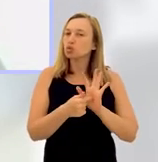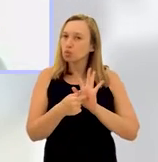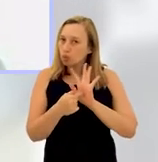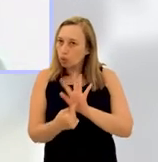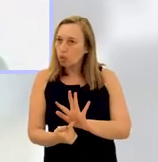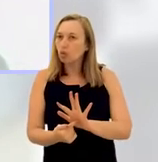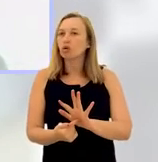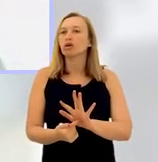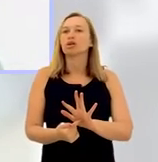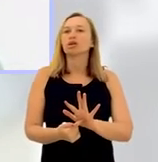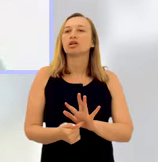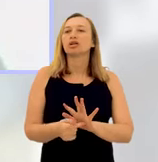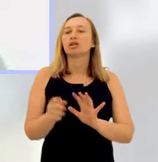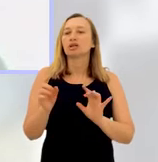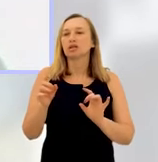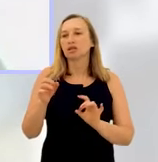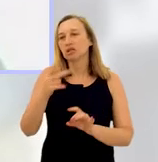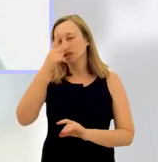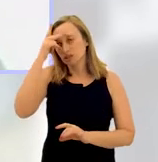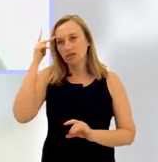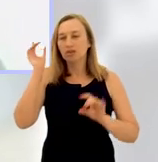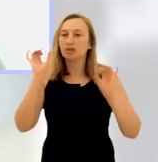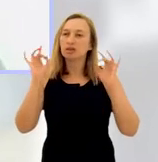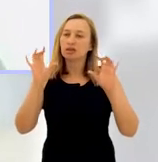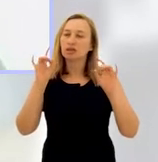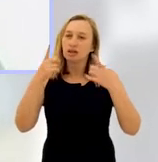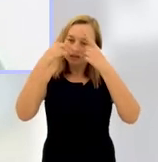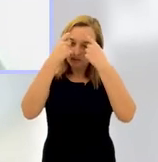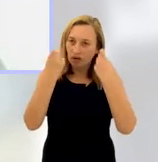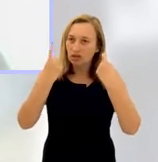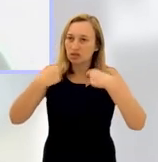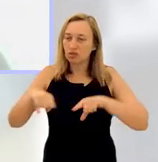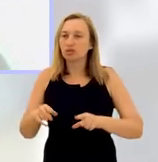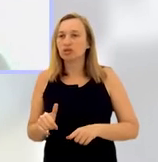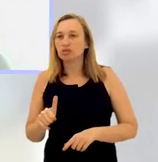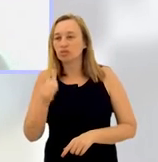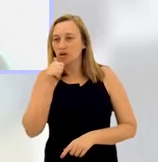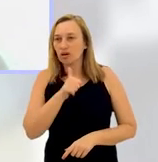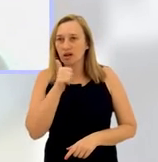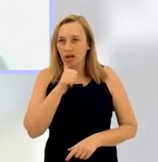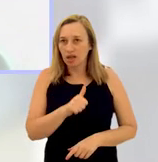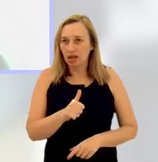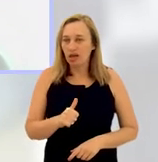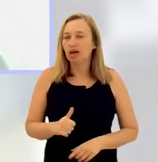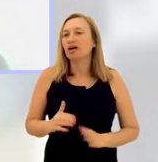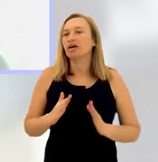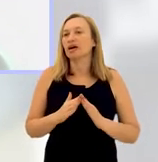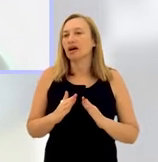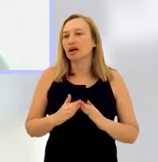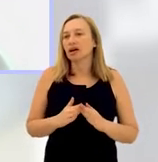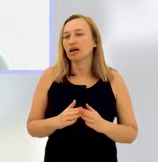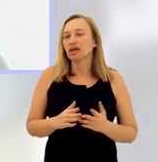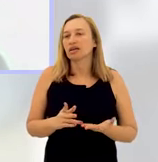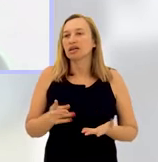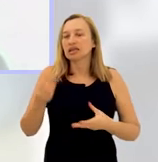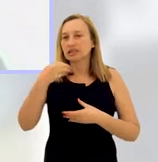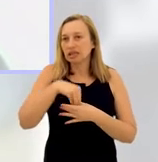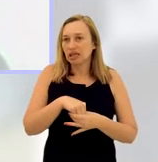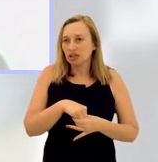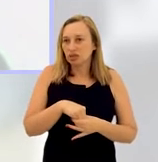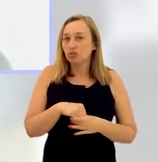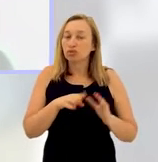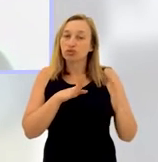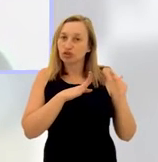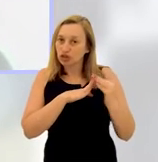os estudos demonstram, os especialistas em violência doméstica, que é a violência doméstica, ela é realizada, ela é